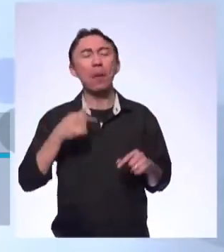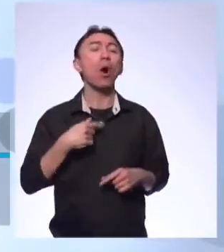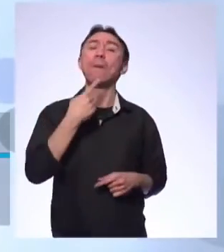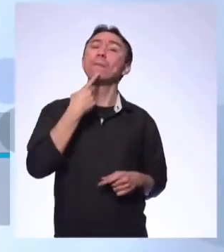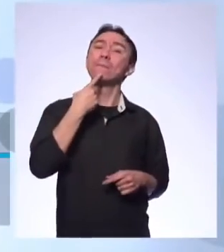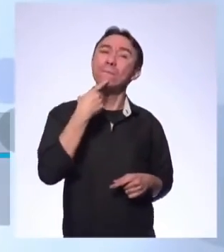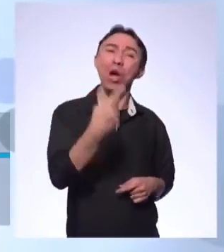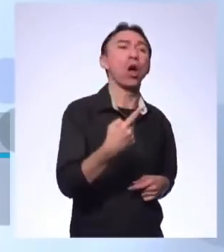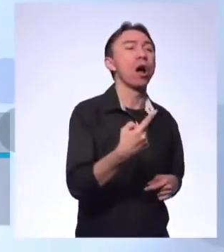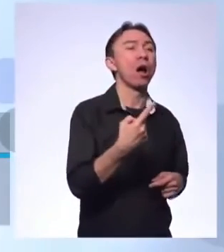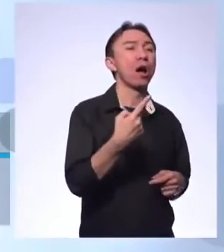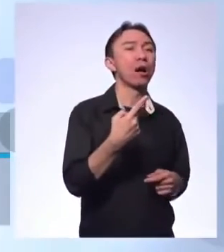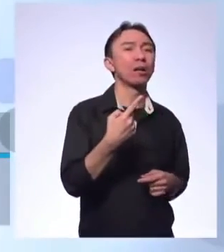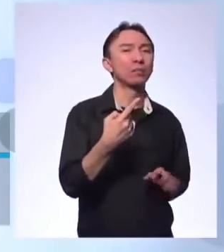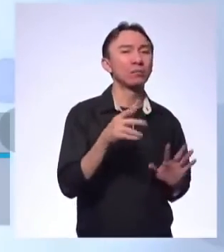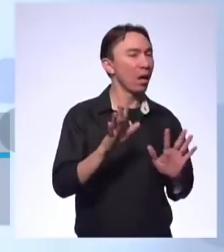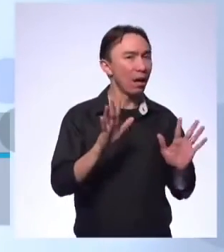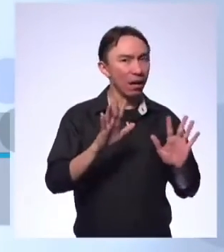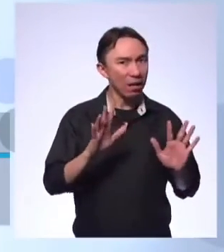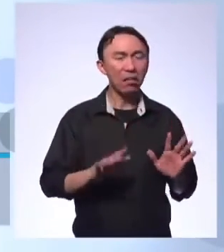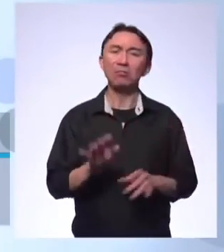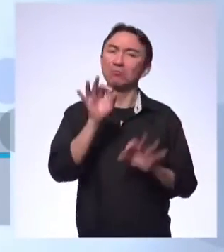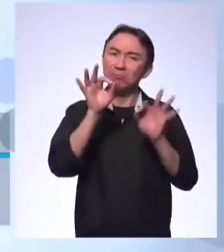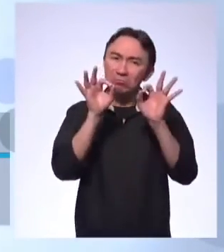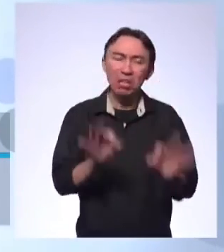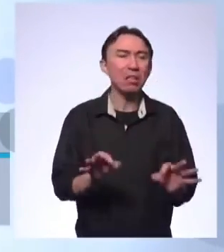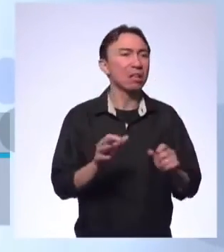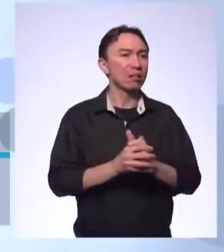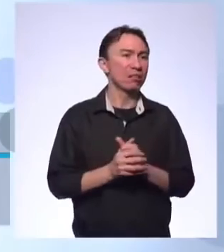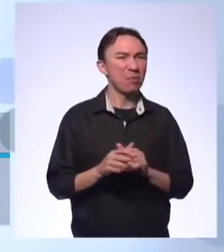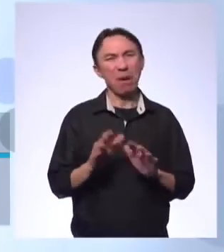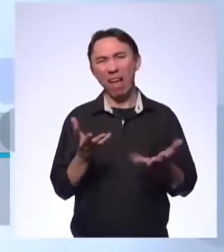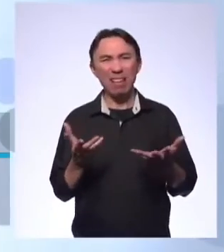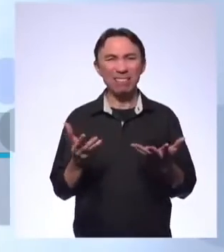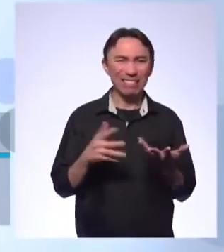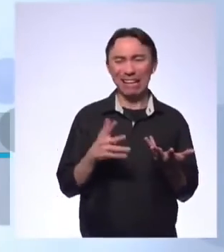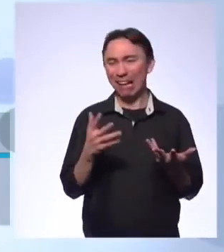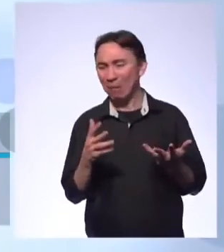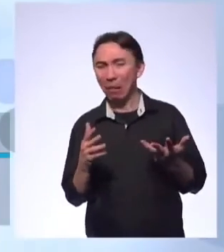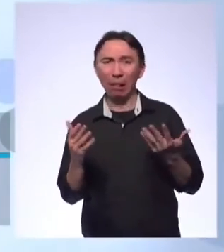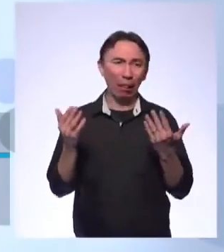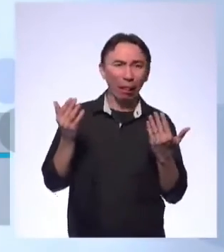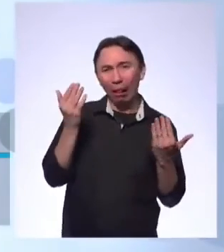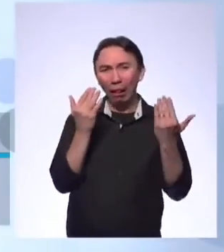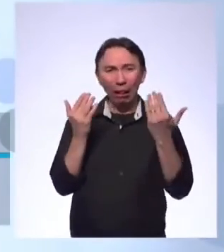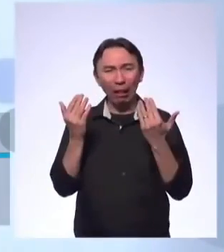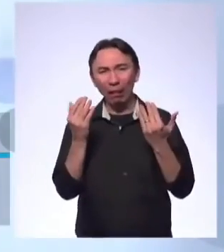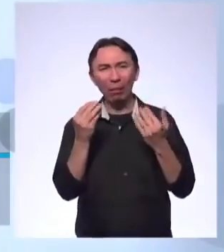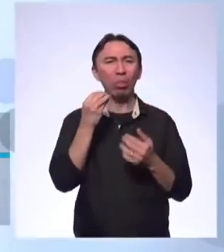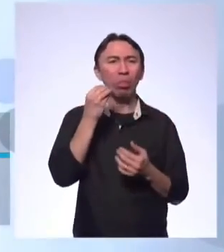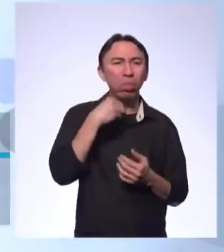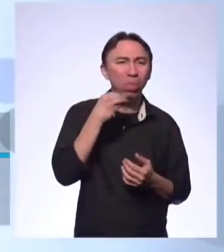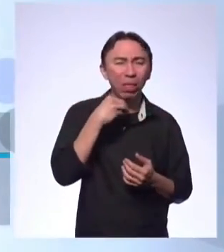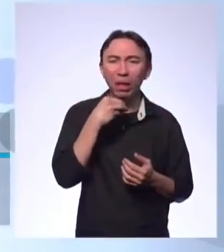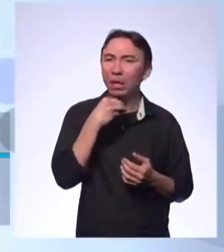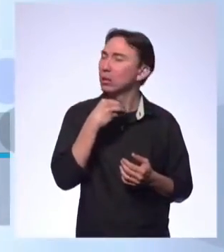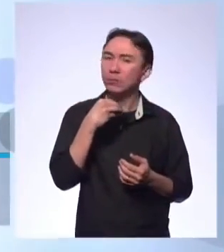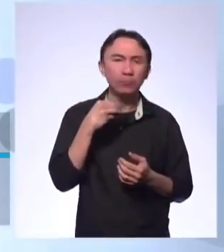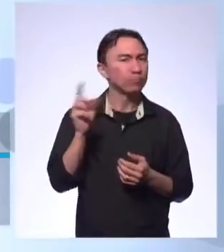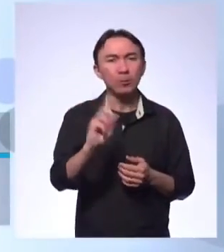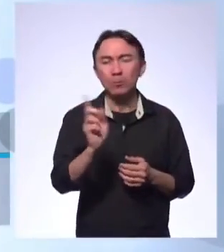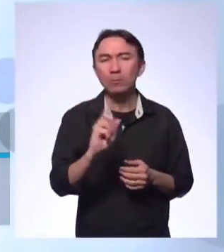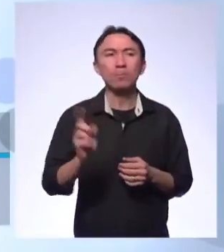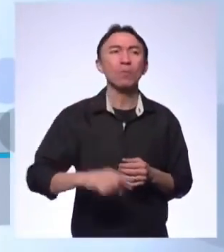não vai colocar algo que deixa ali como se fosse, sabe, fraco, um argumento fraco. Não, ela vai